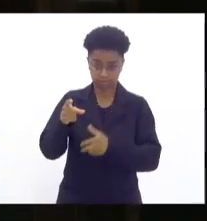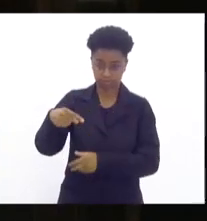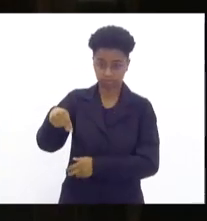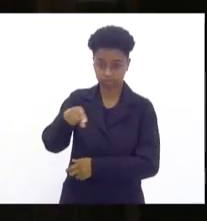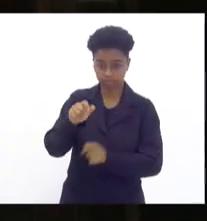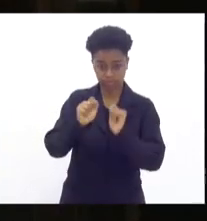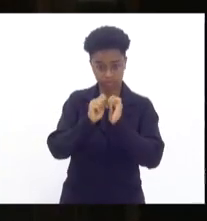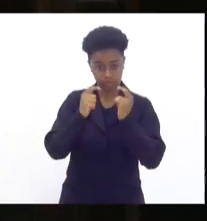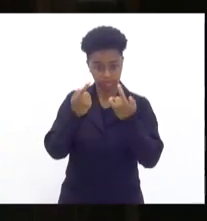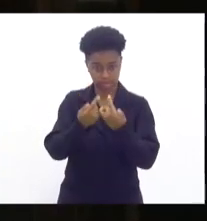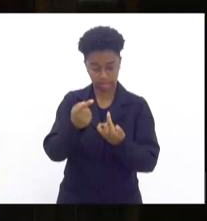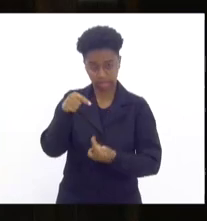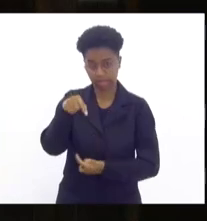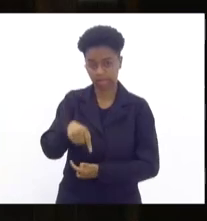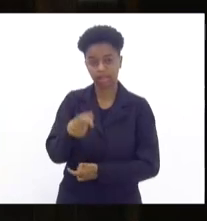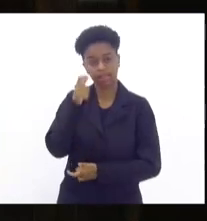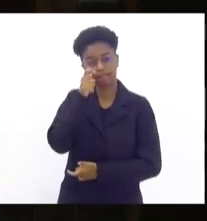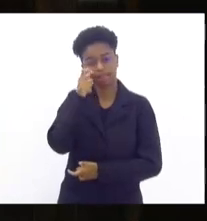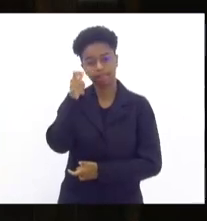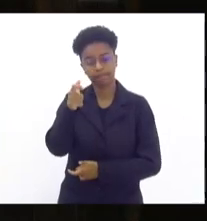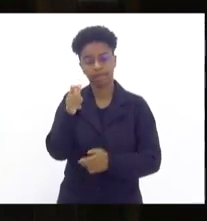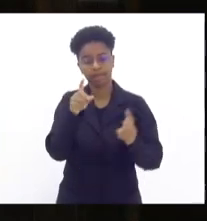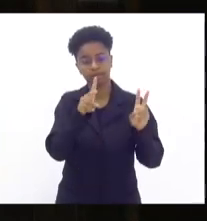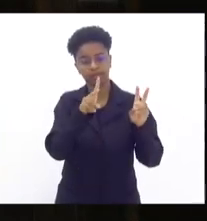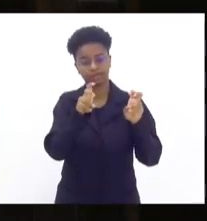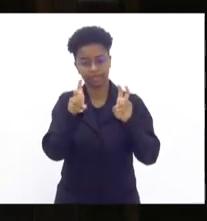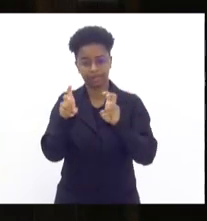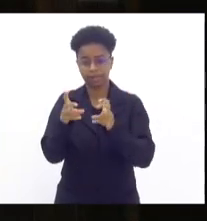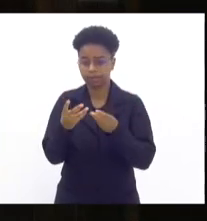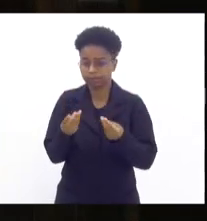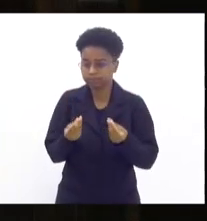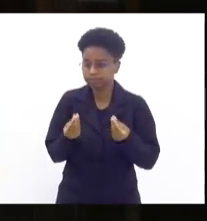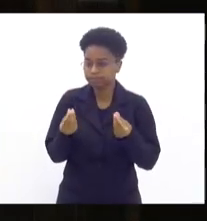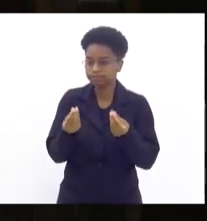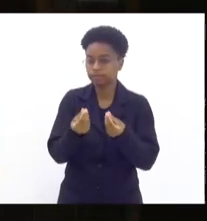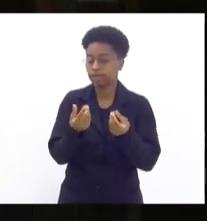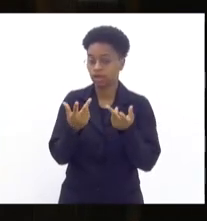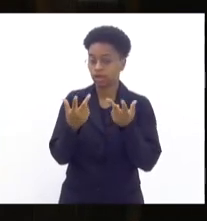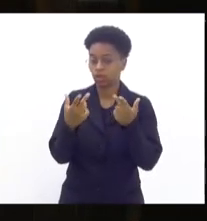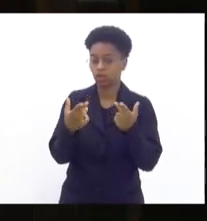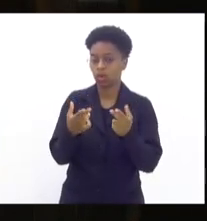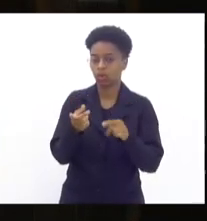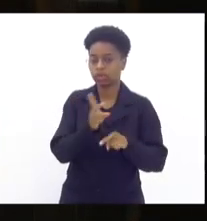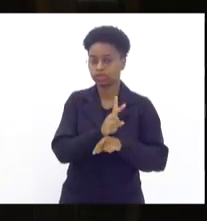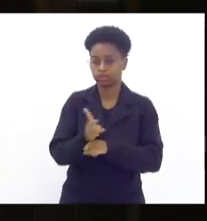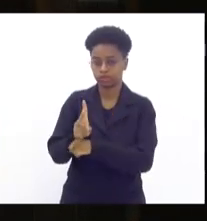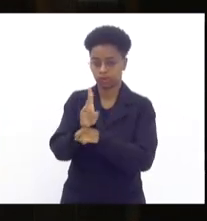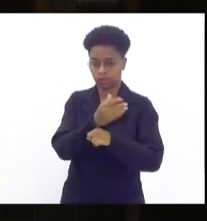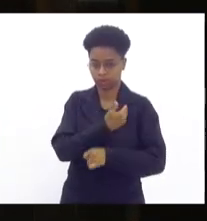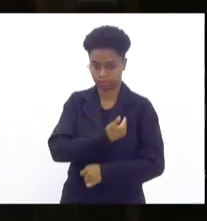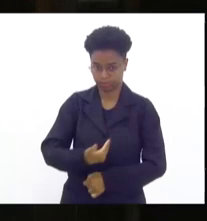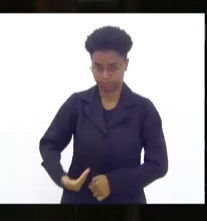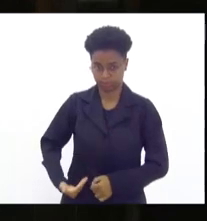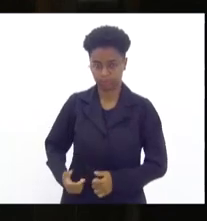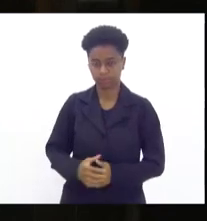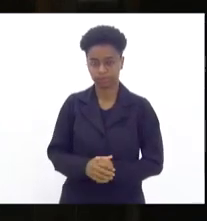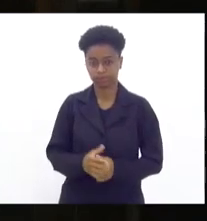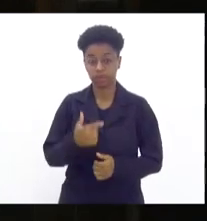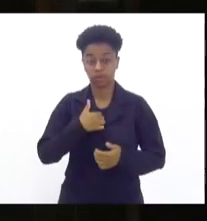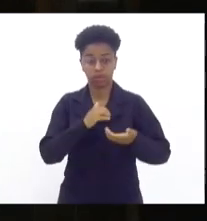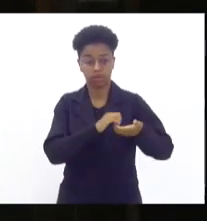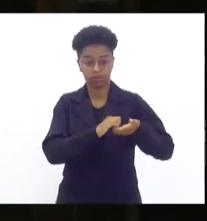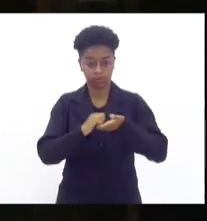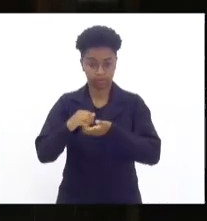Casa Legislativa em um assunto tão sensível como é a segurança pública. Cumprimento aqui